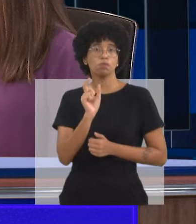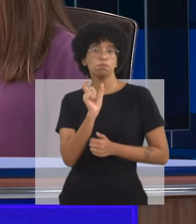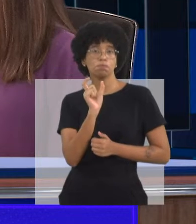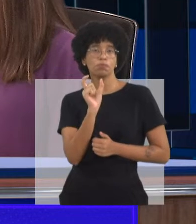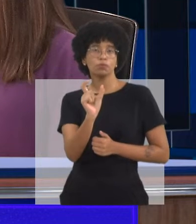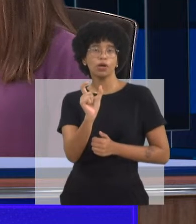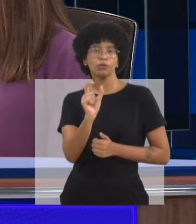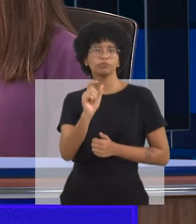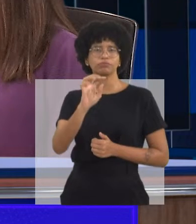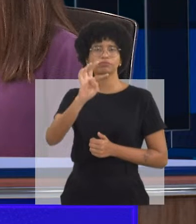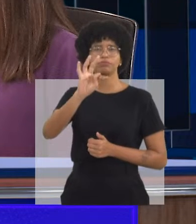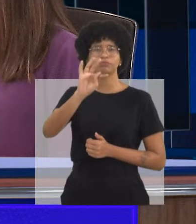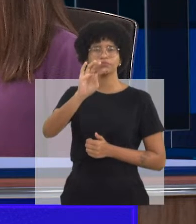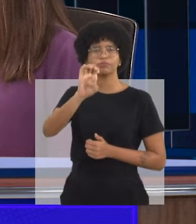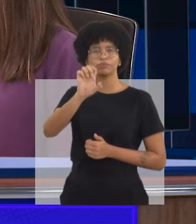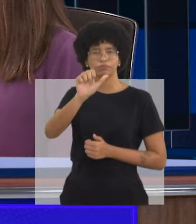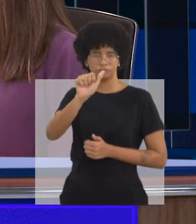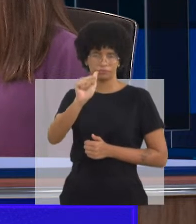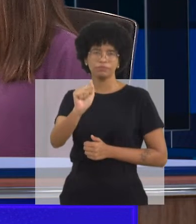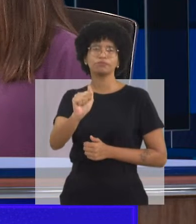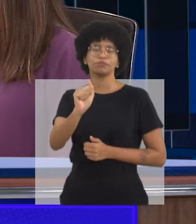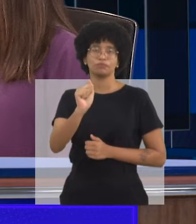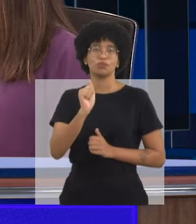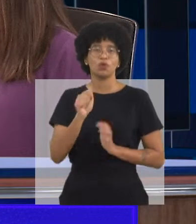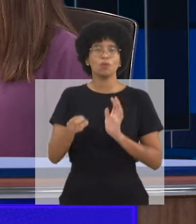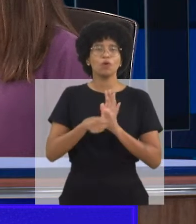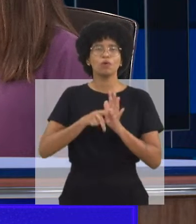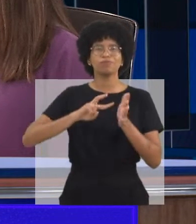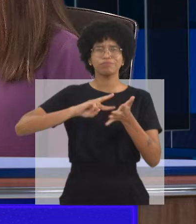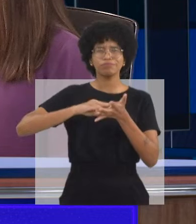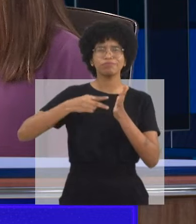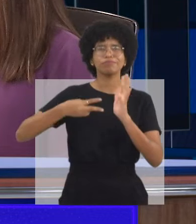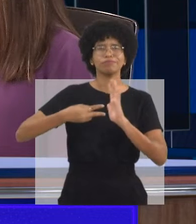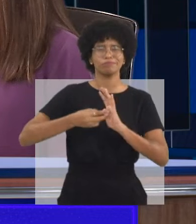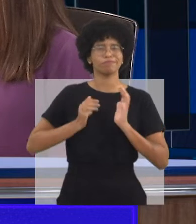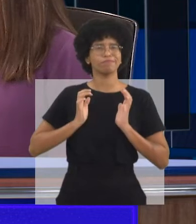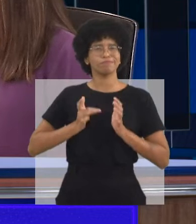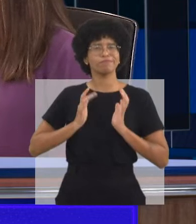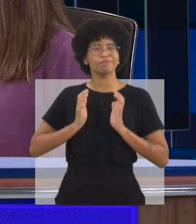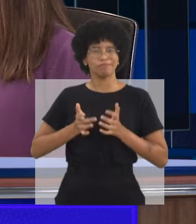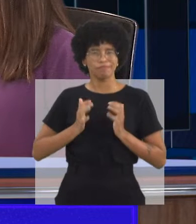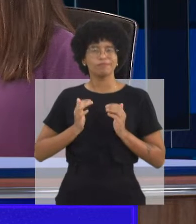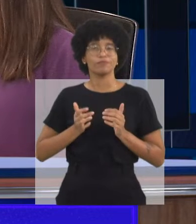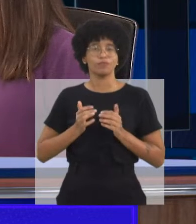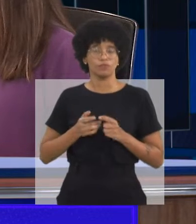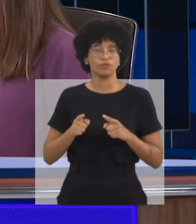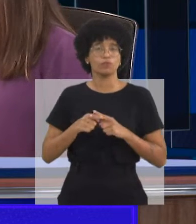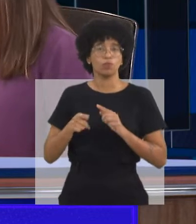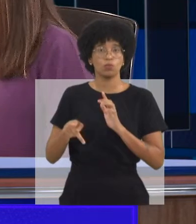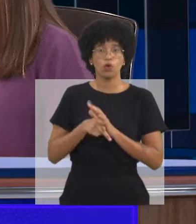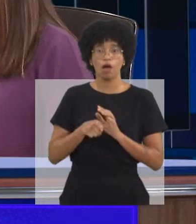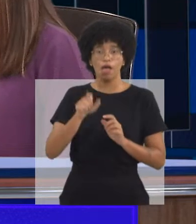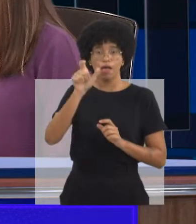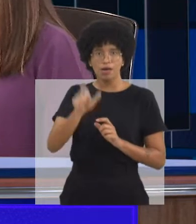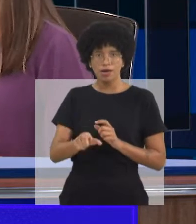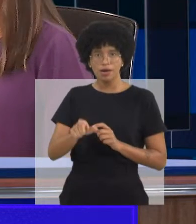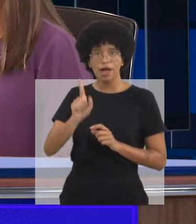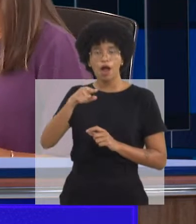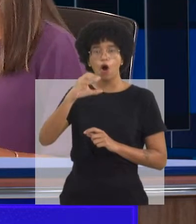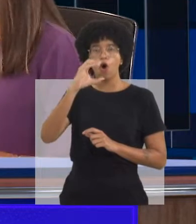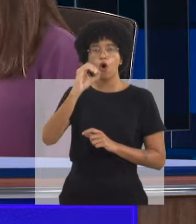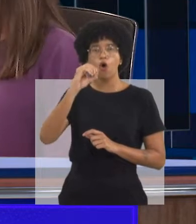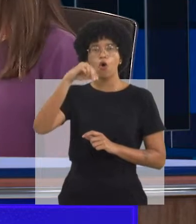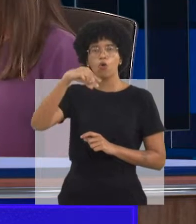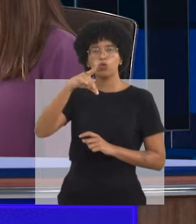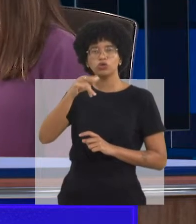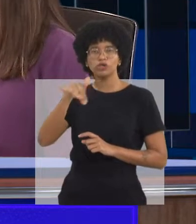Como é que deve chamar, como é que a gente deve se referir a uma criança que apresenta o autismo? O autismo, ele tem